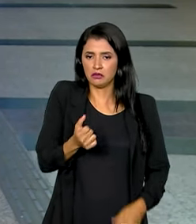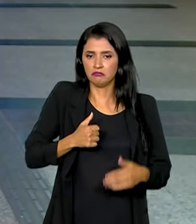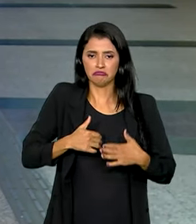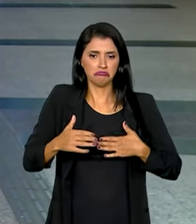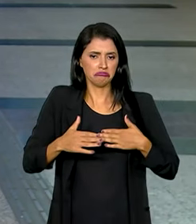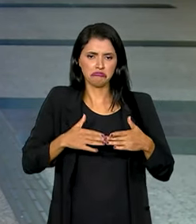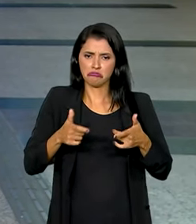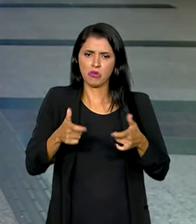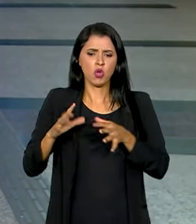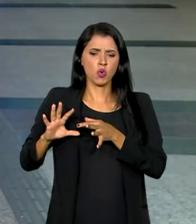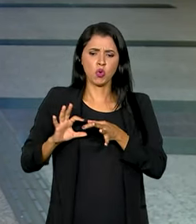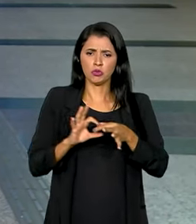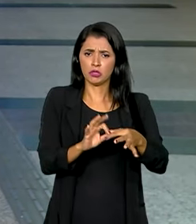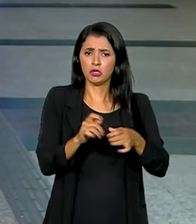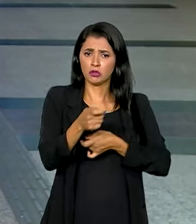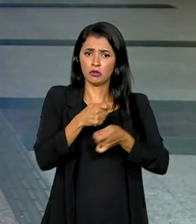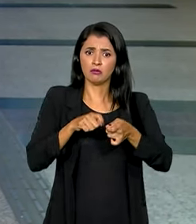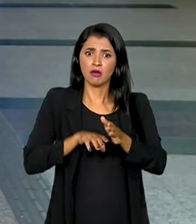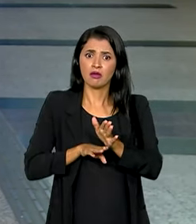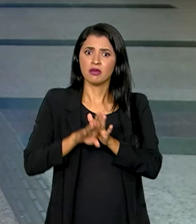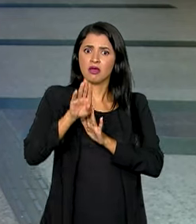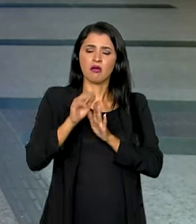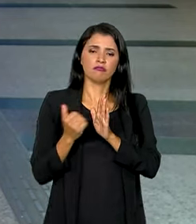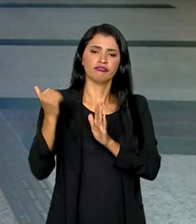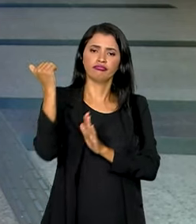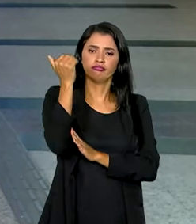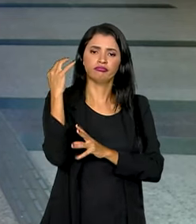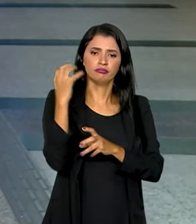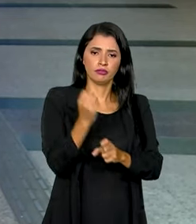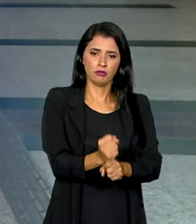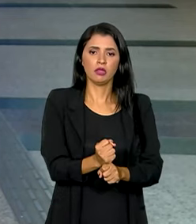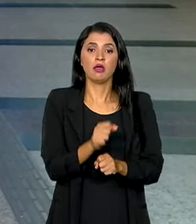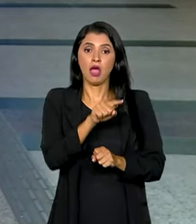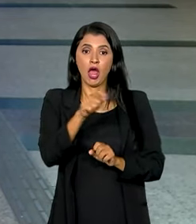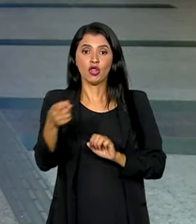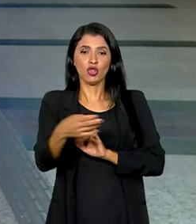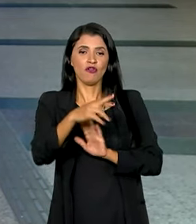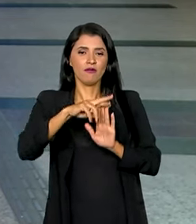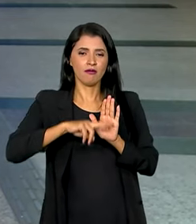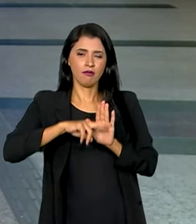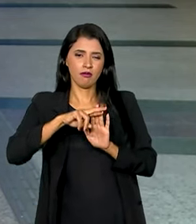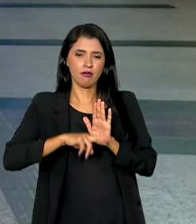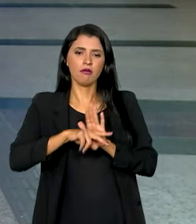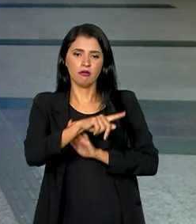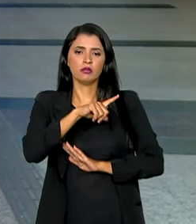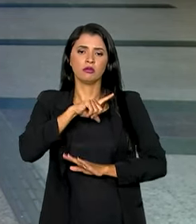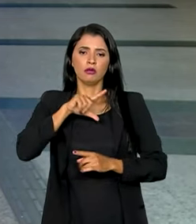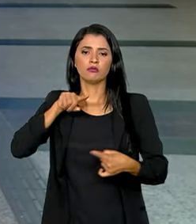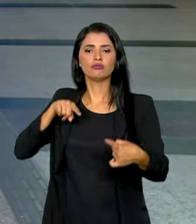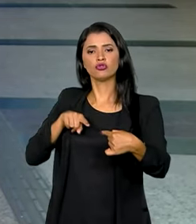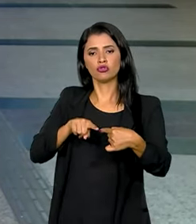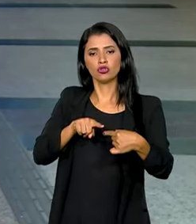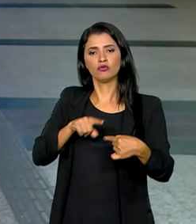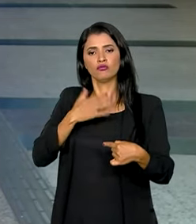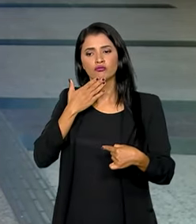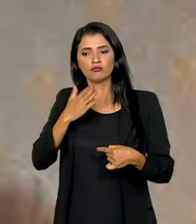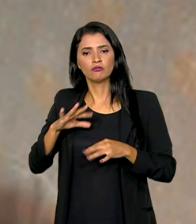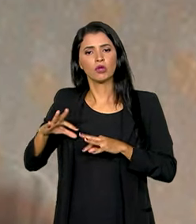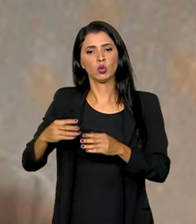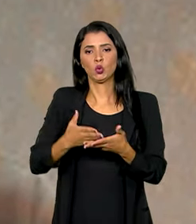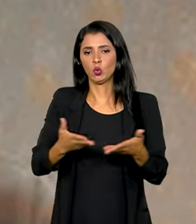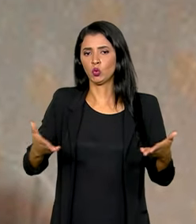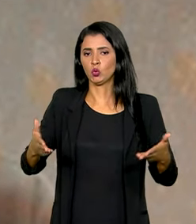de crescimento econômico acima da média previsto com a nova regra, as alterações têm o objetivo de beneficiar a todos.